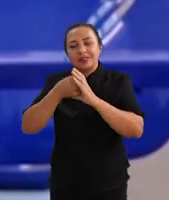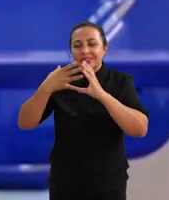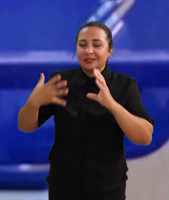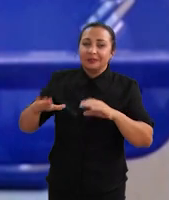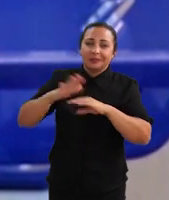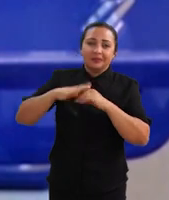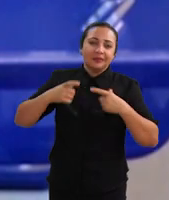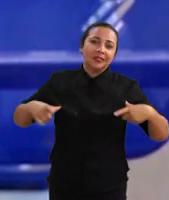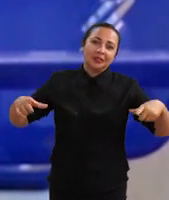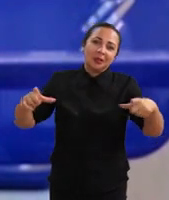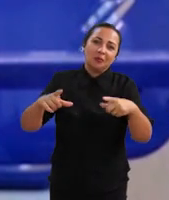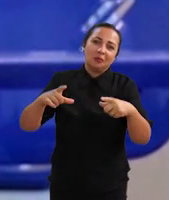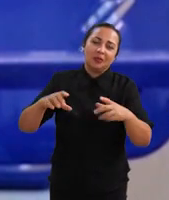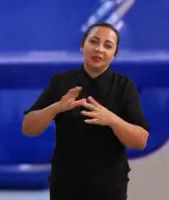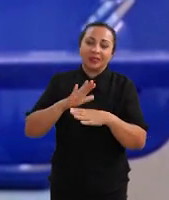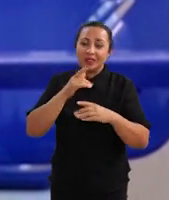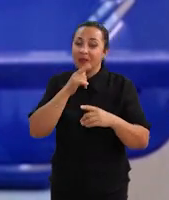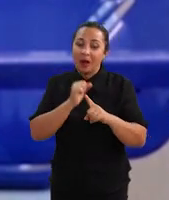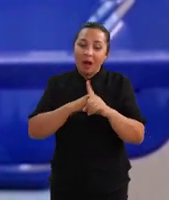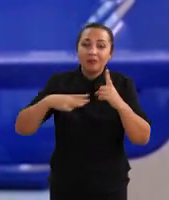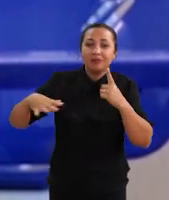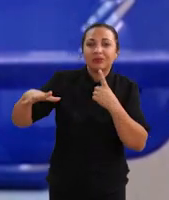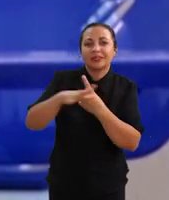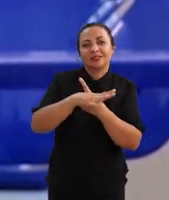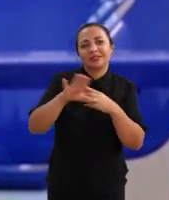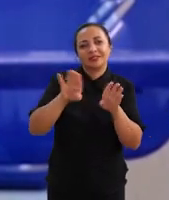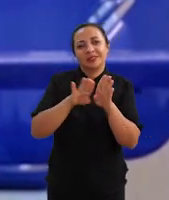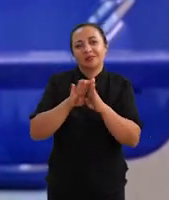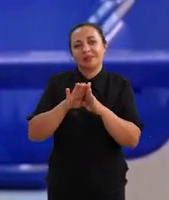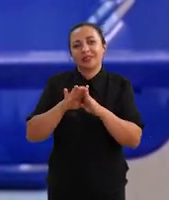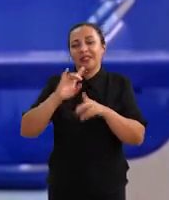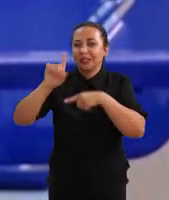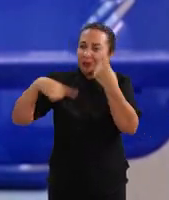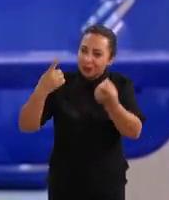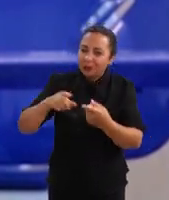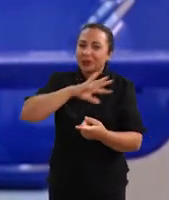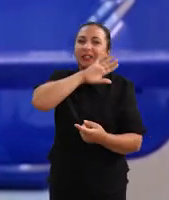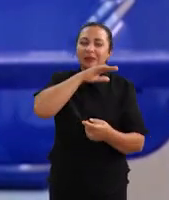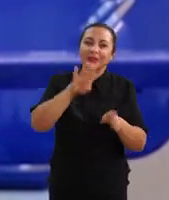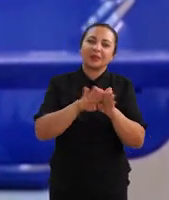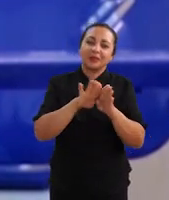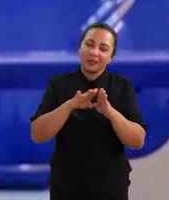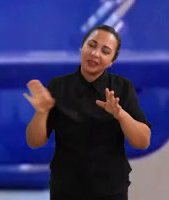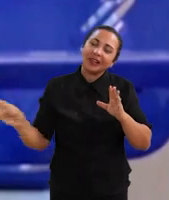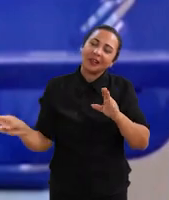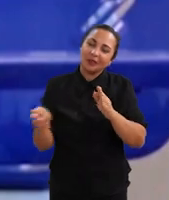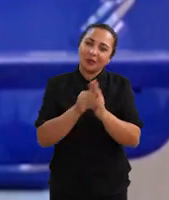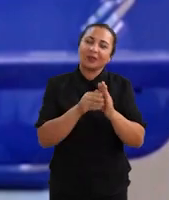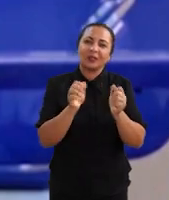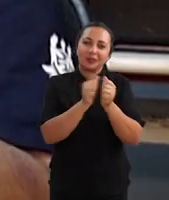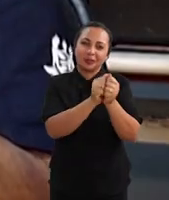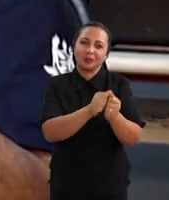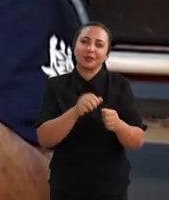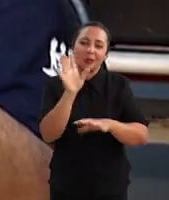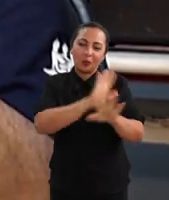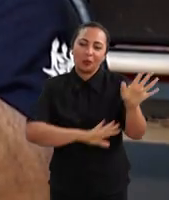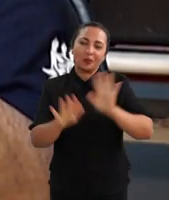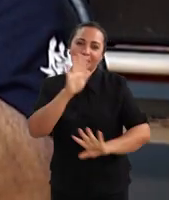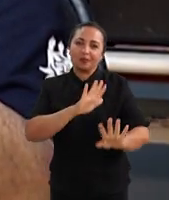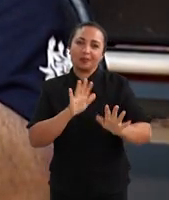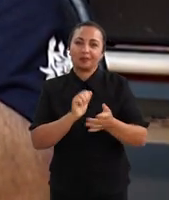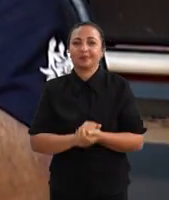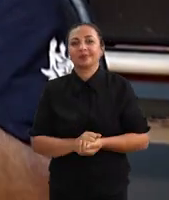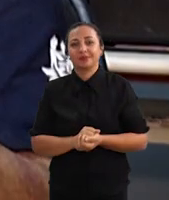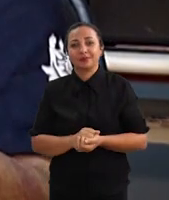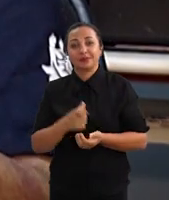mais amplo. Não só aquele indivíduo, mas o ambiente que ele vive. E, consequentemente, outras espécies vão estar incluídas naquilo ali. Esse tipo de pesquisa